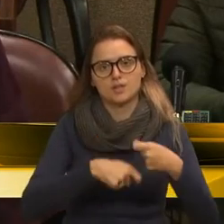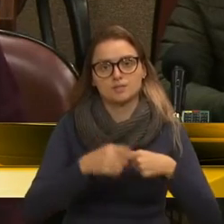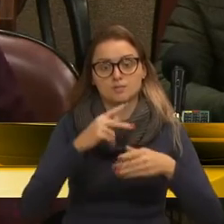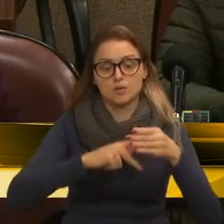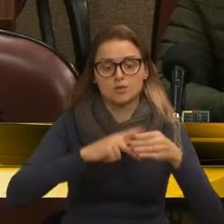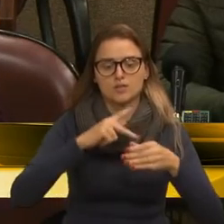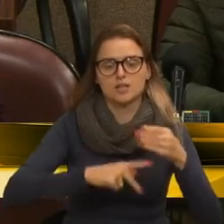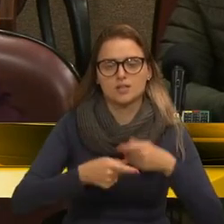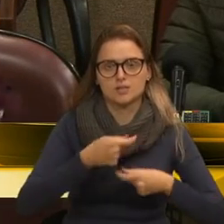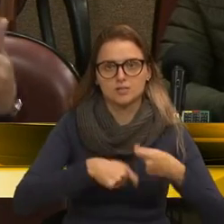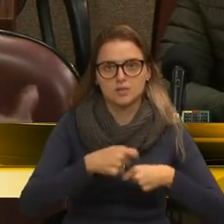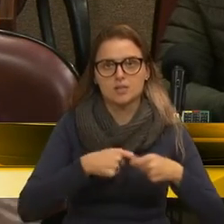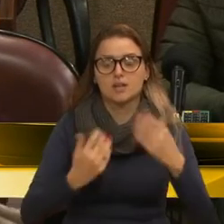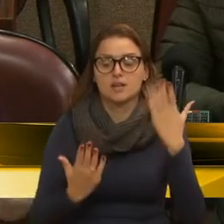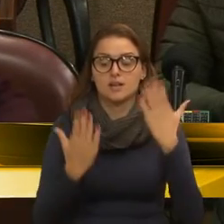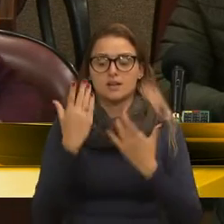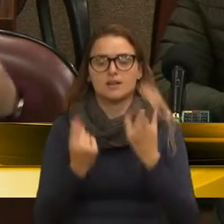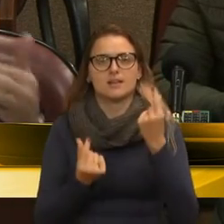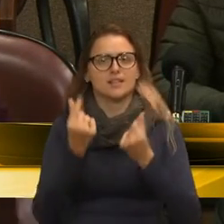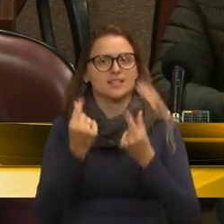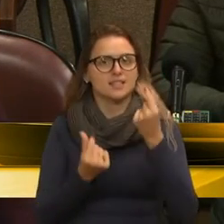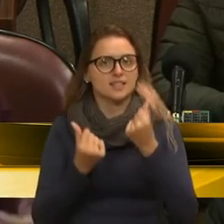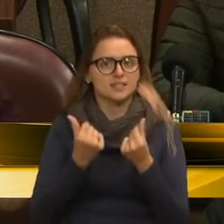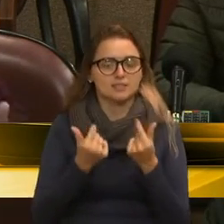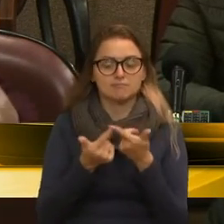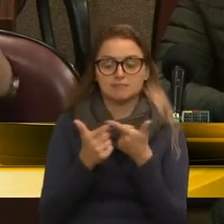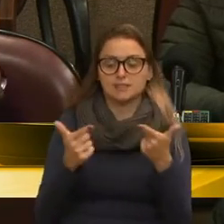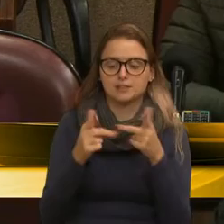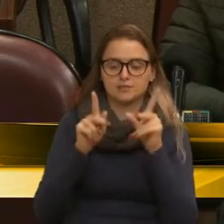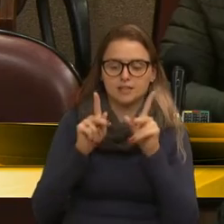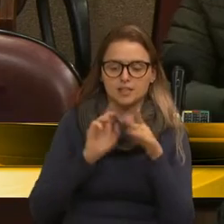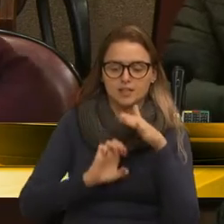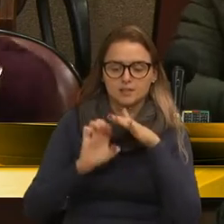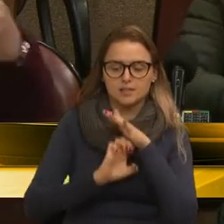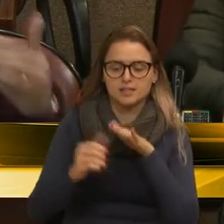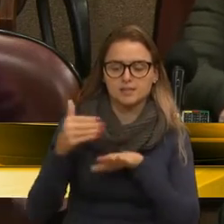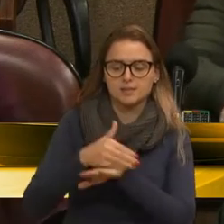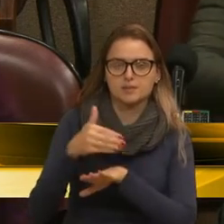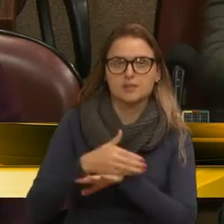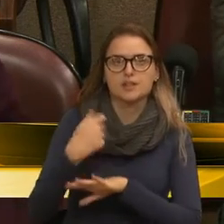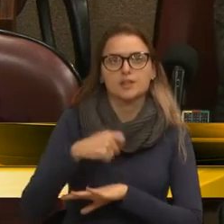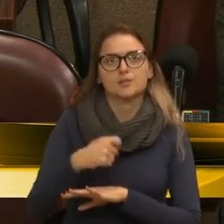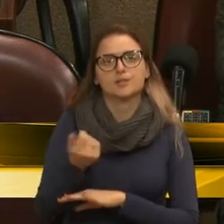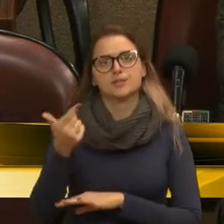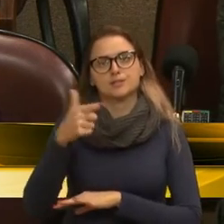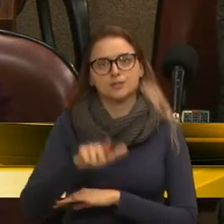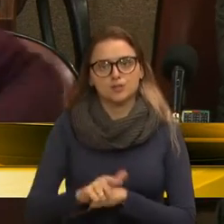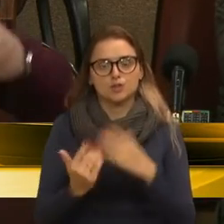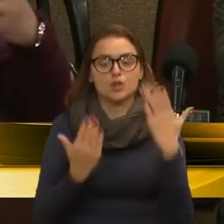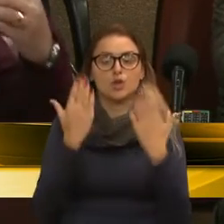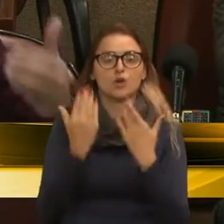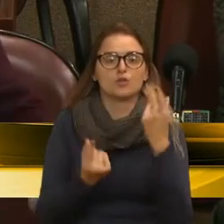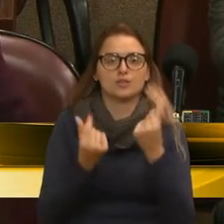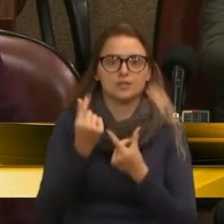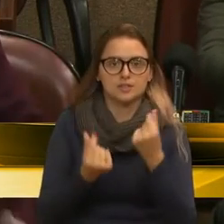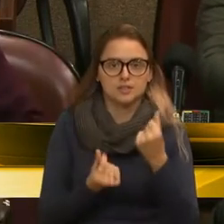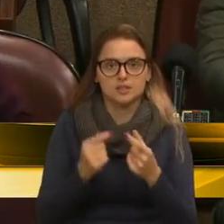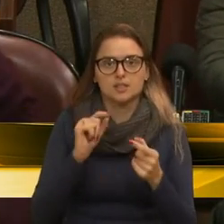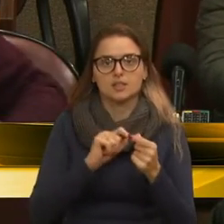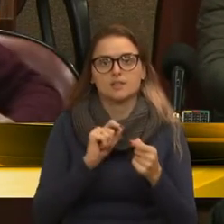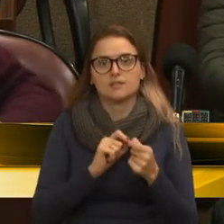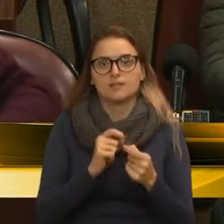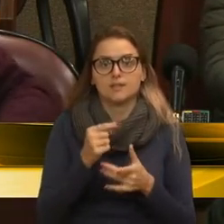licitações, muitas das vezes licitações que dão deserta, é preciso repetir os certames, faz a repetição dos